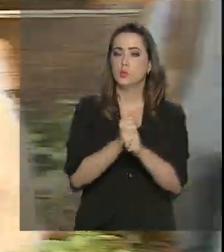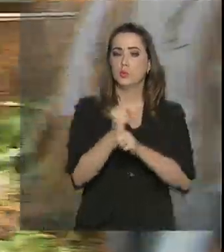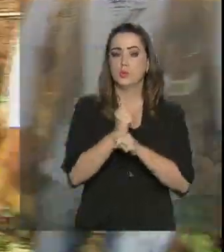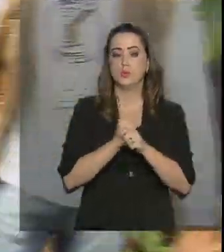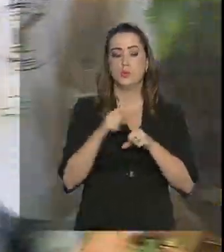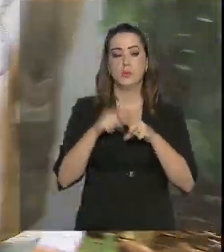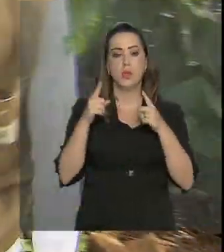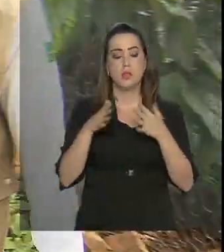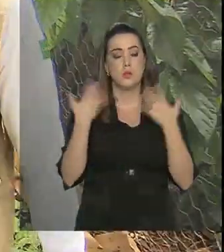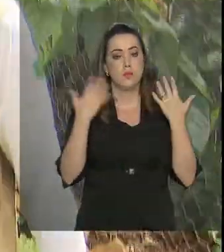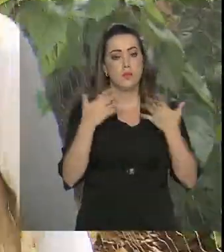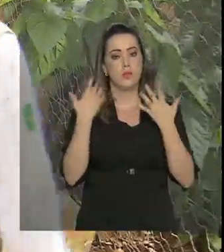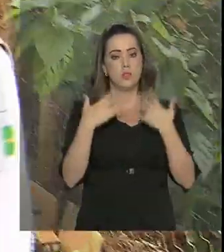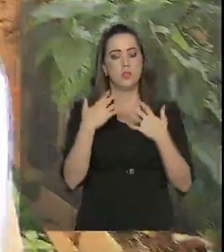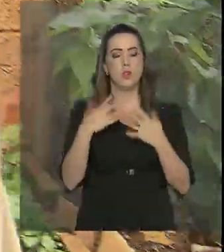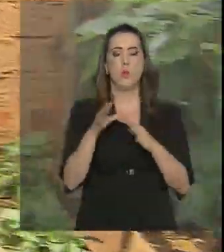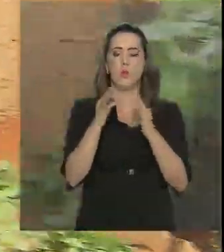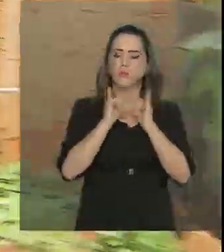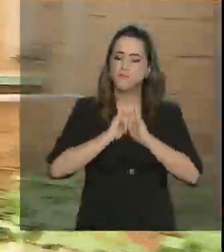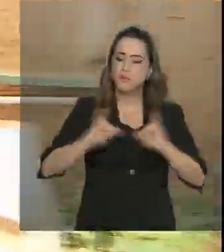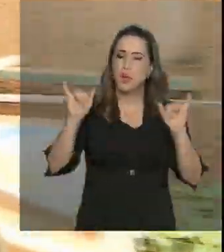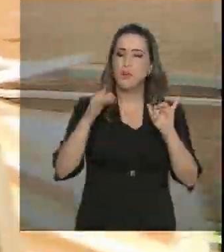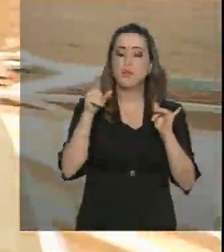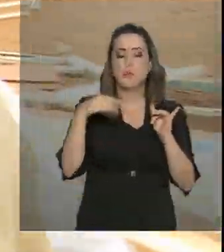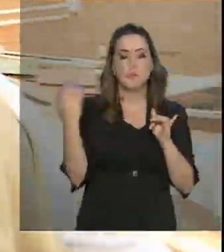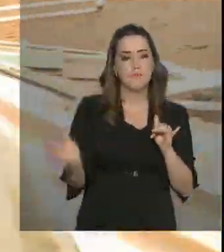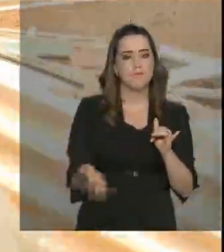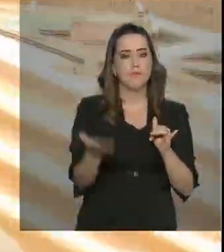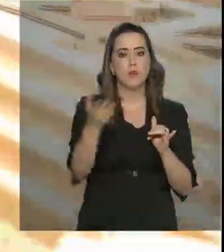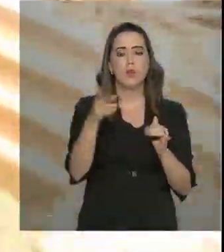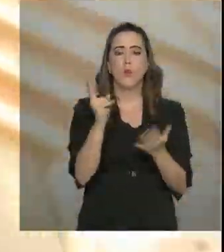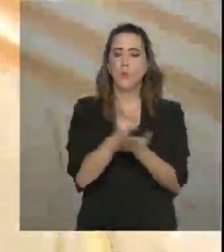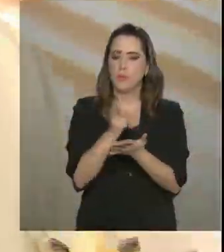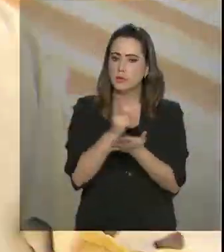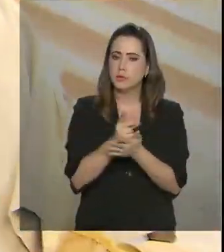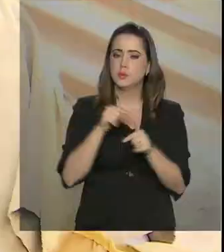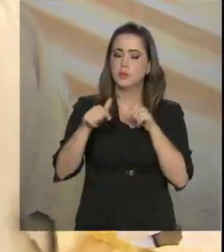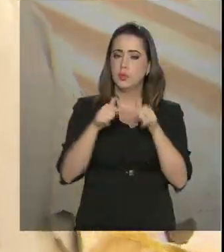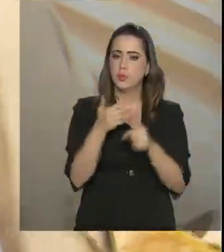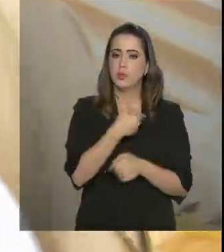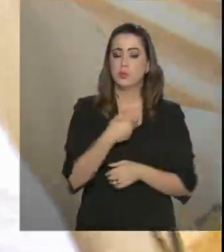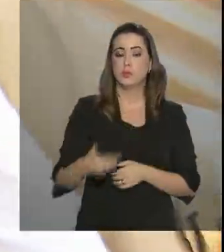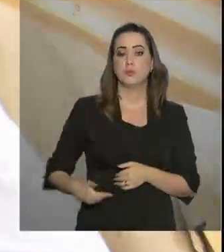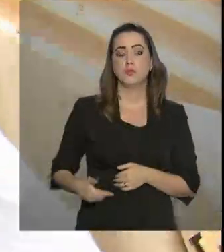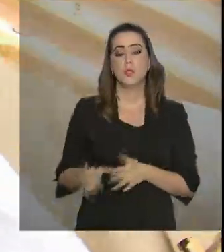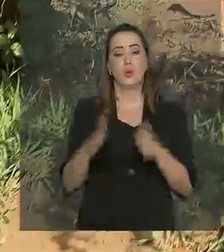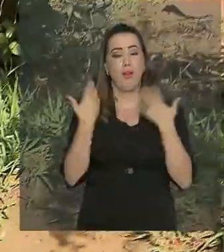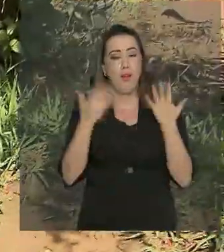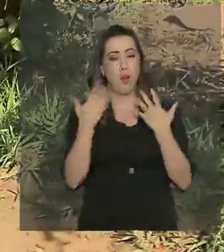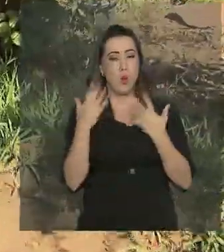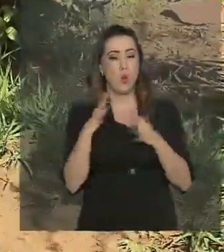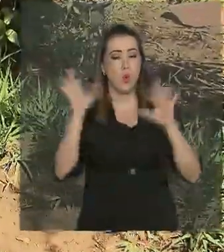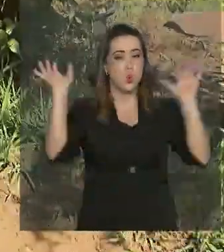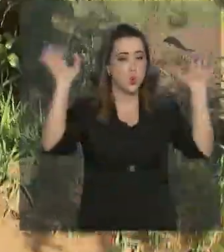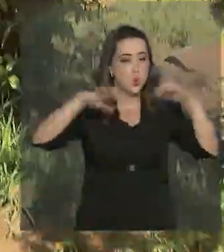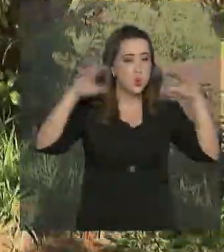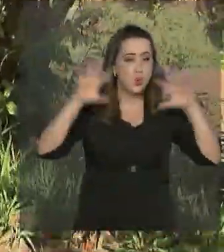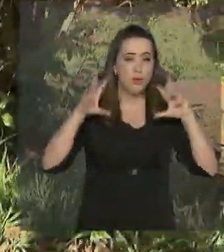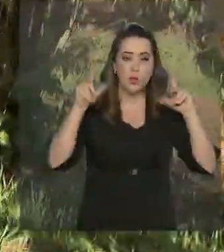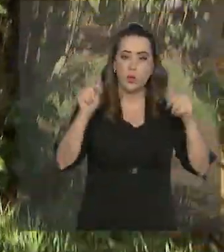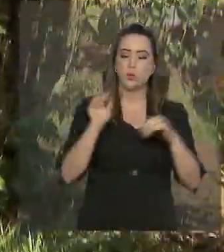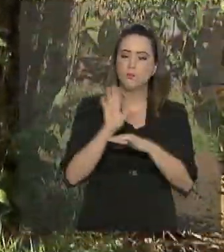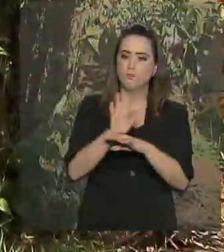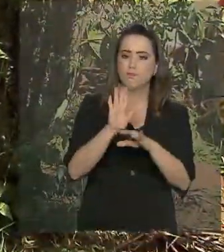ano. Mas no verão, os alertas são intensificados, assim como as ações de governo. Calor, chuva, tudo